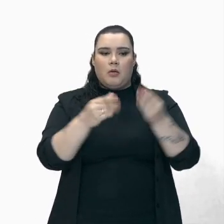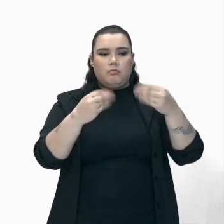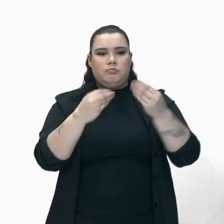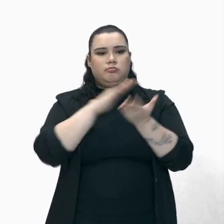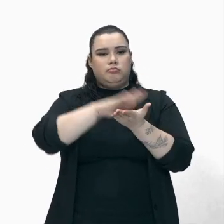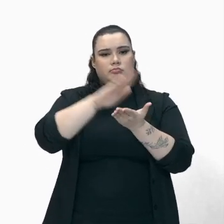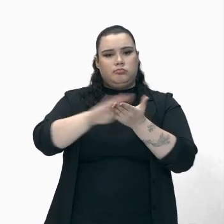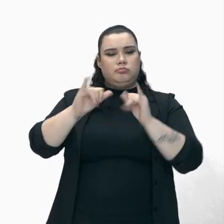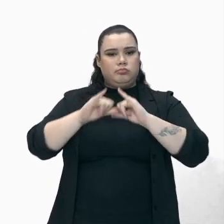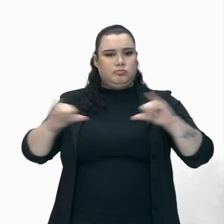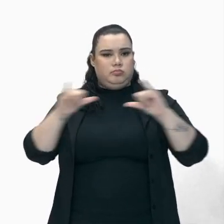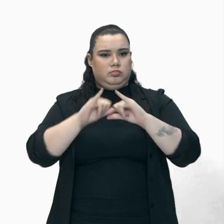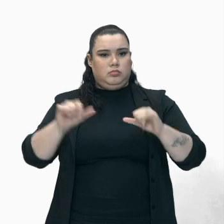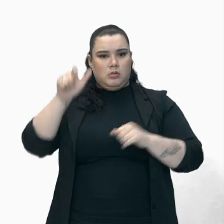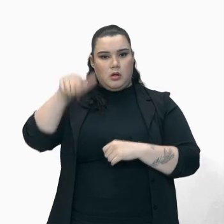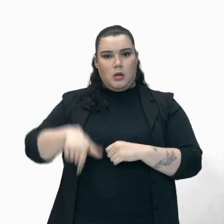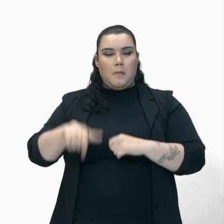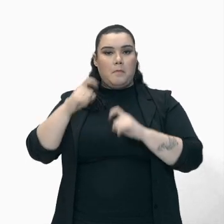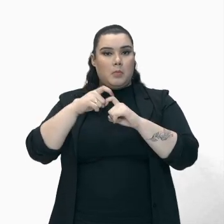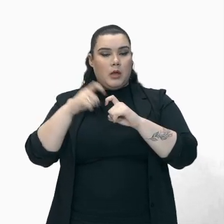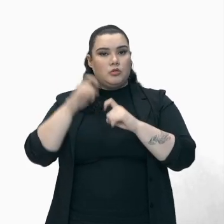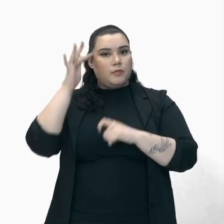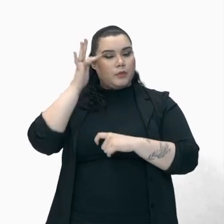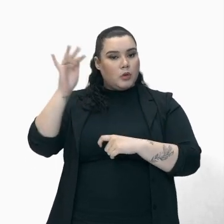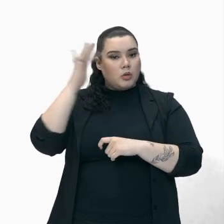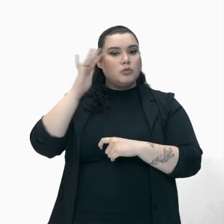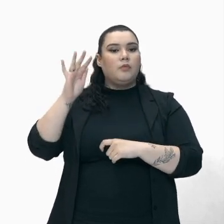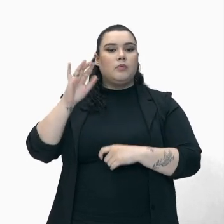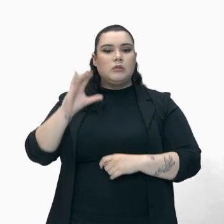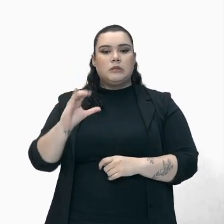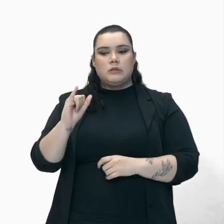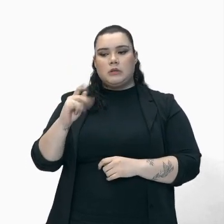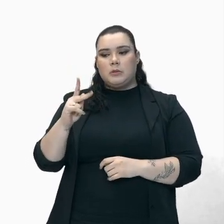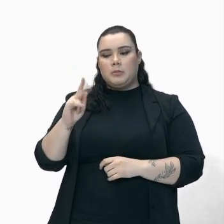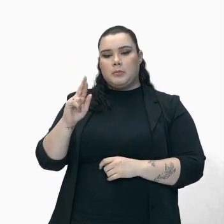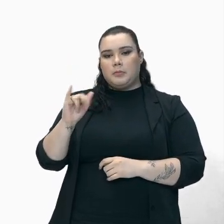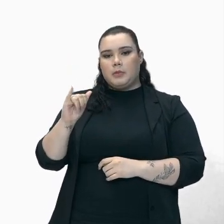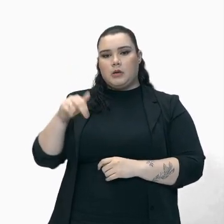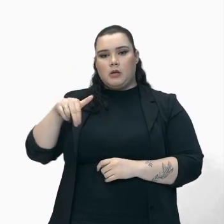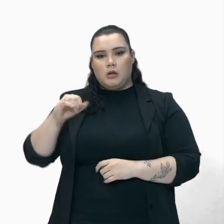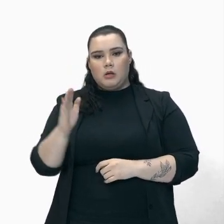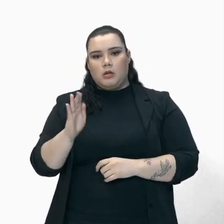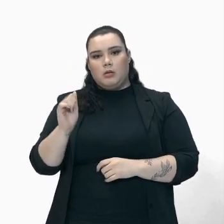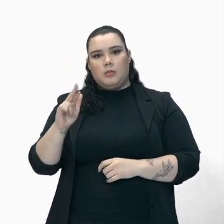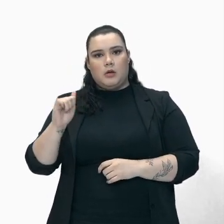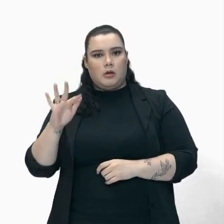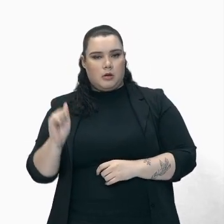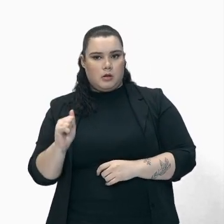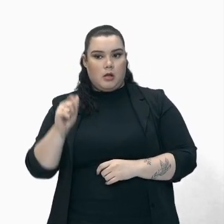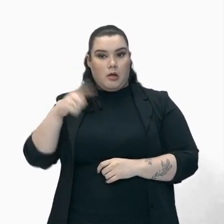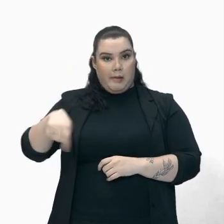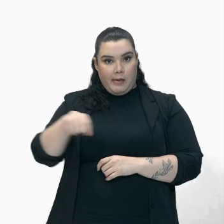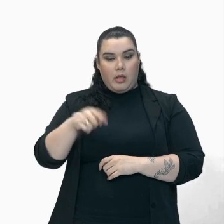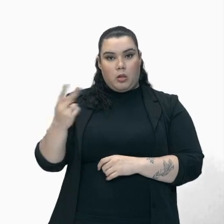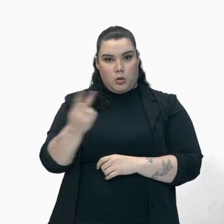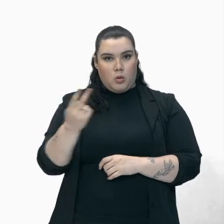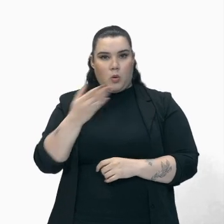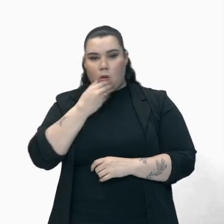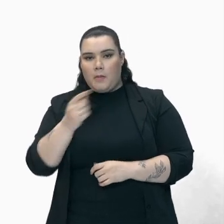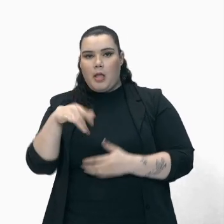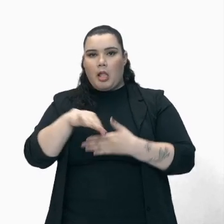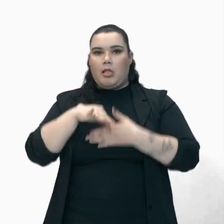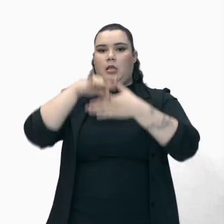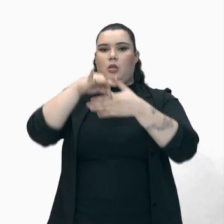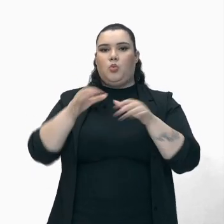E médico Cipriano Barata Líderes Da conjuração Baiana Vamos